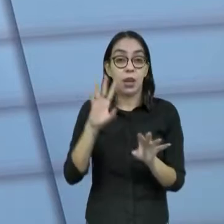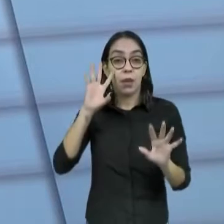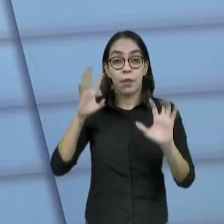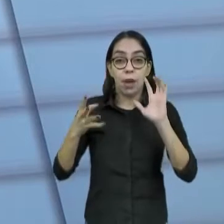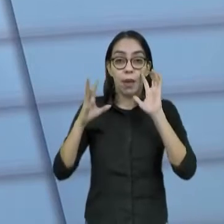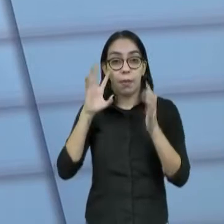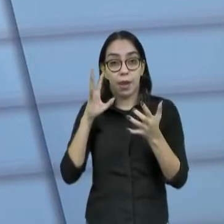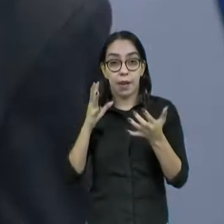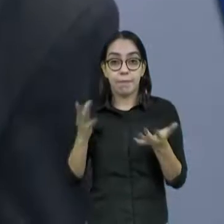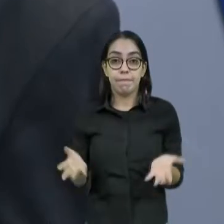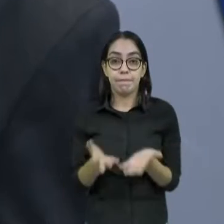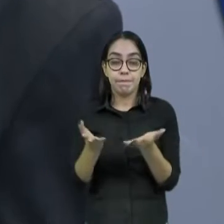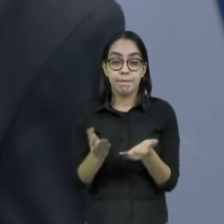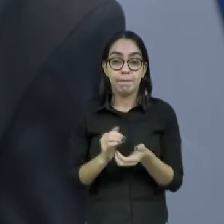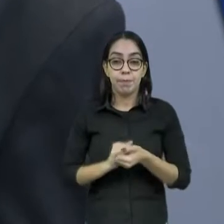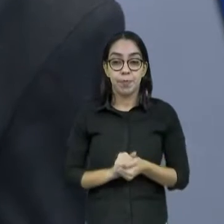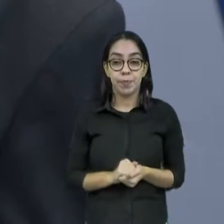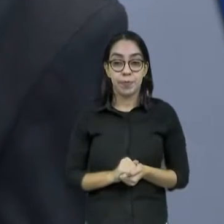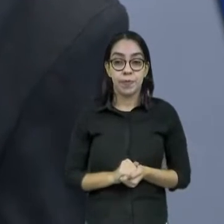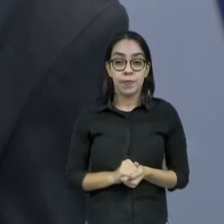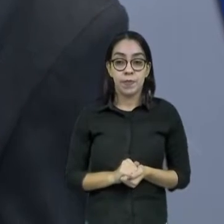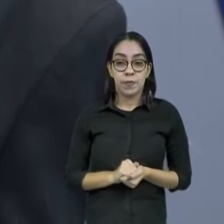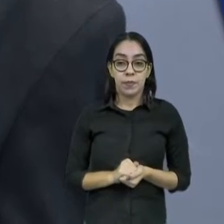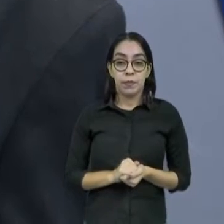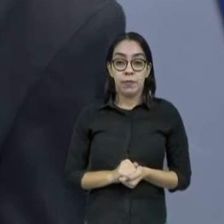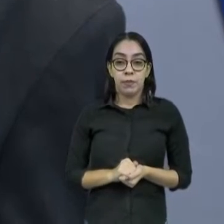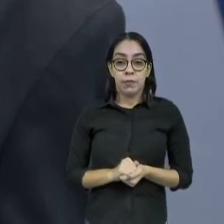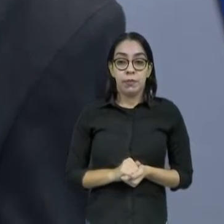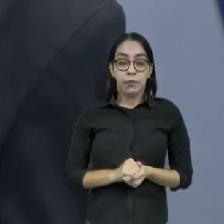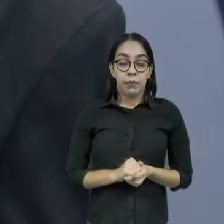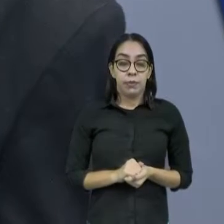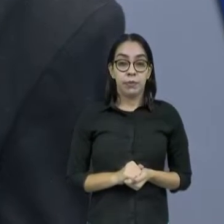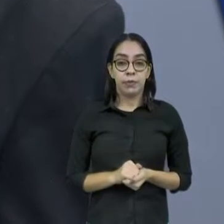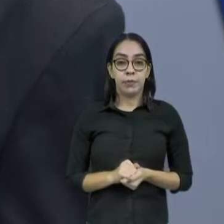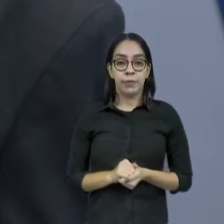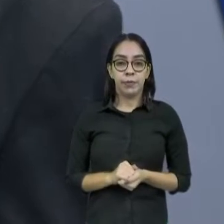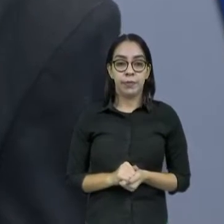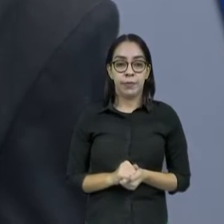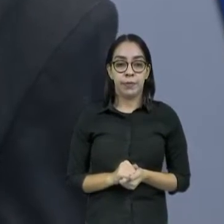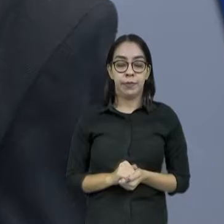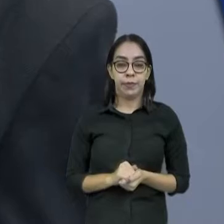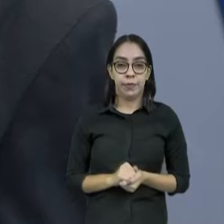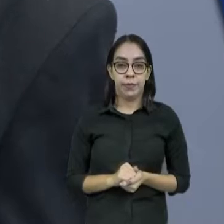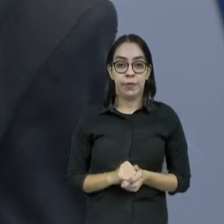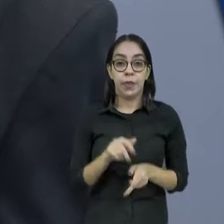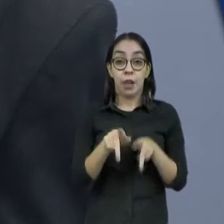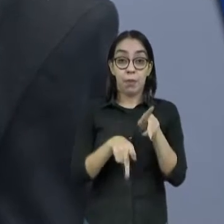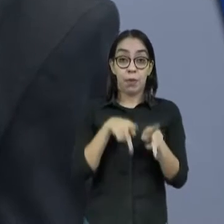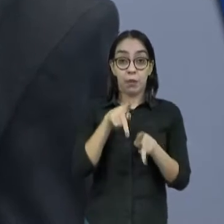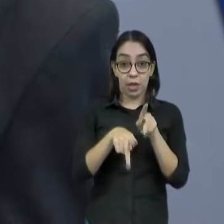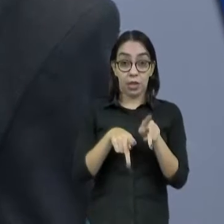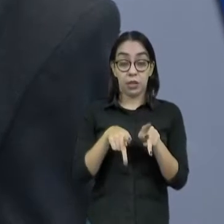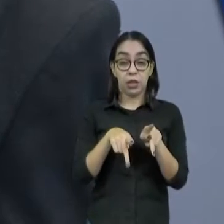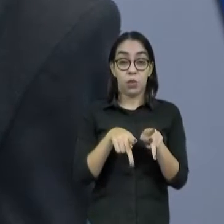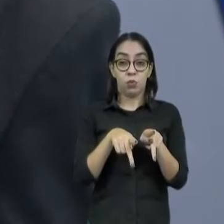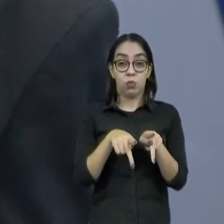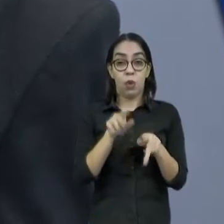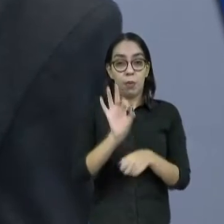E incorporando essa parcela da população, inclusive, para gerar renda. Sim.